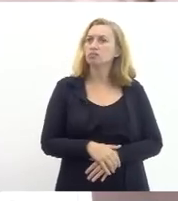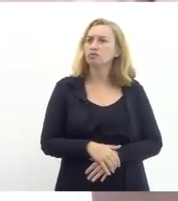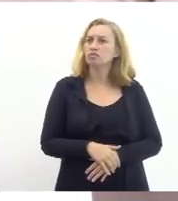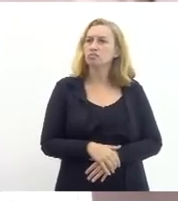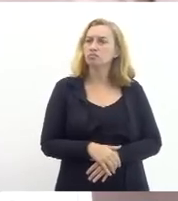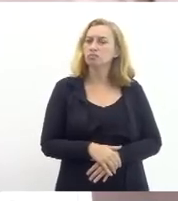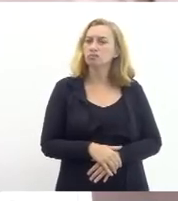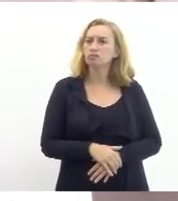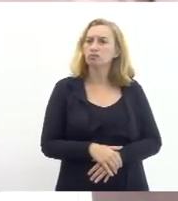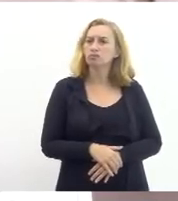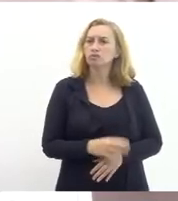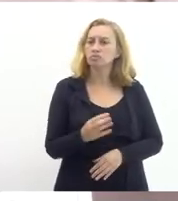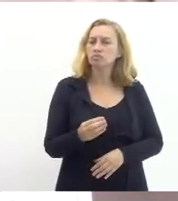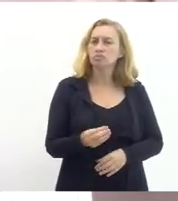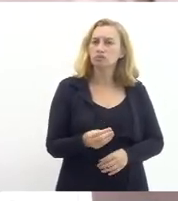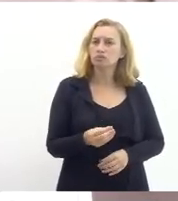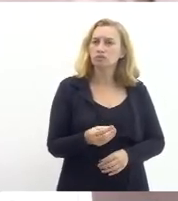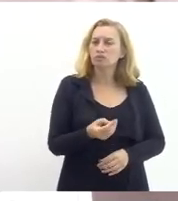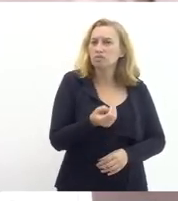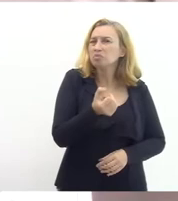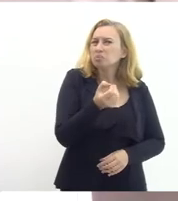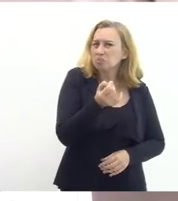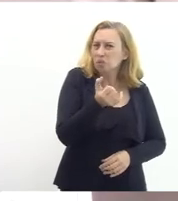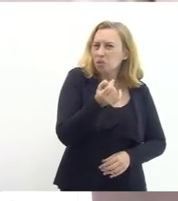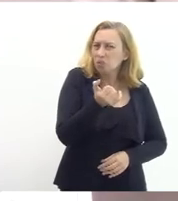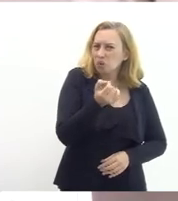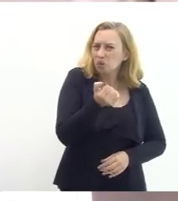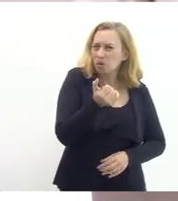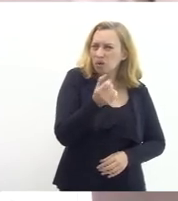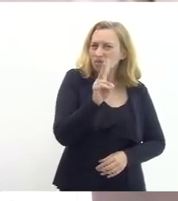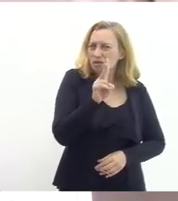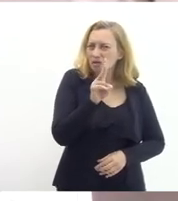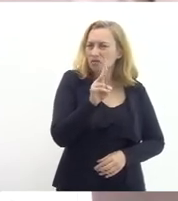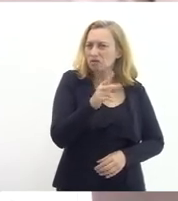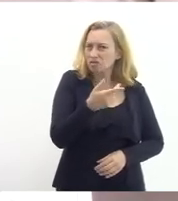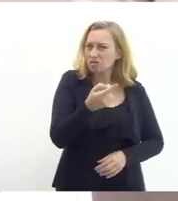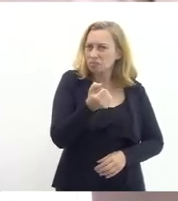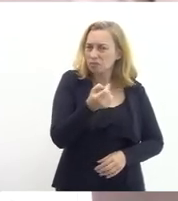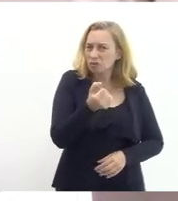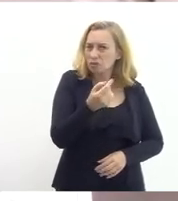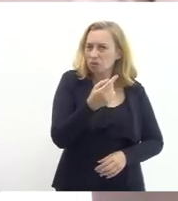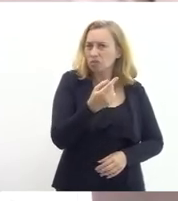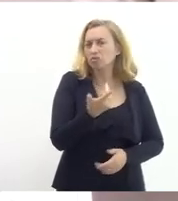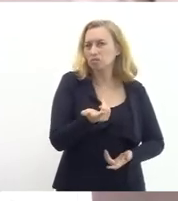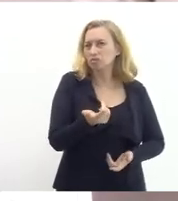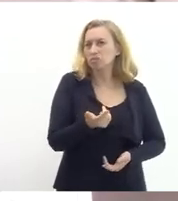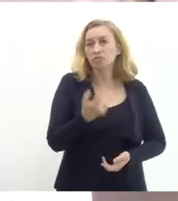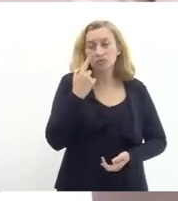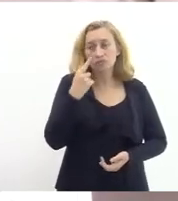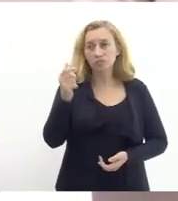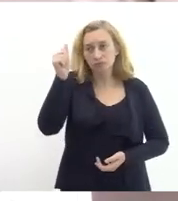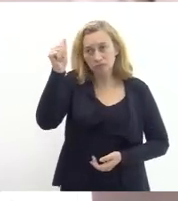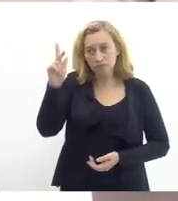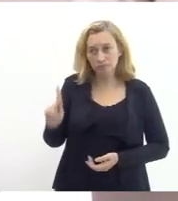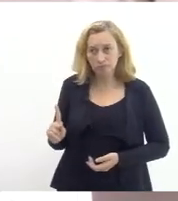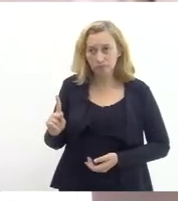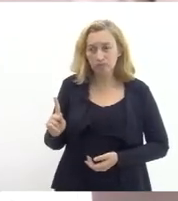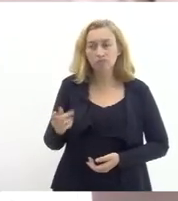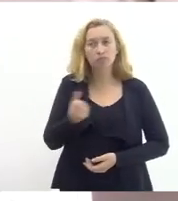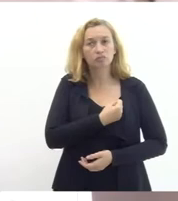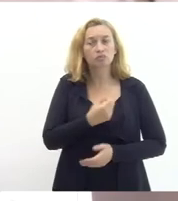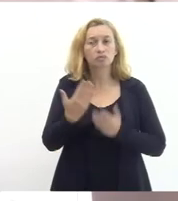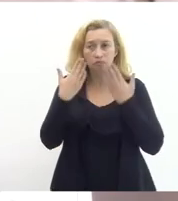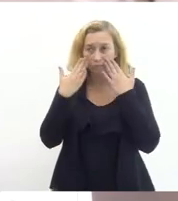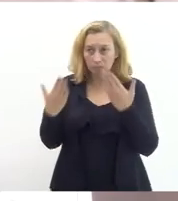defrasados pelo próprio lapso temporal é isso a gente consegue prever por exemplo a aposentadoria que foram os números que eu que eu